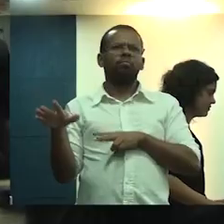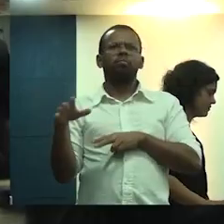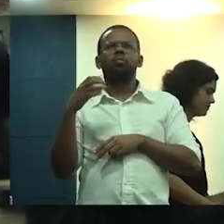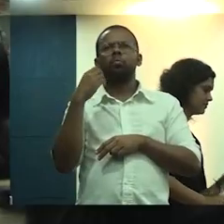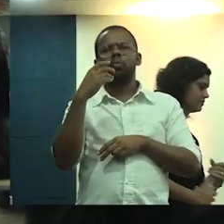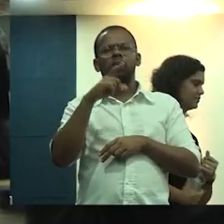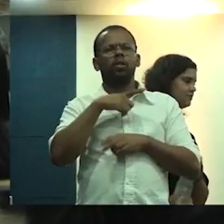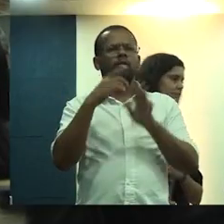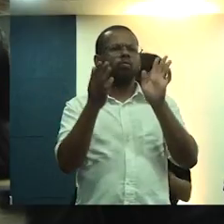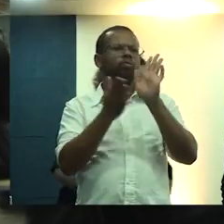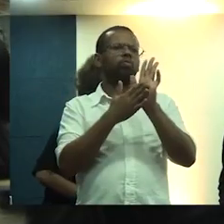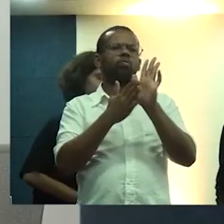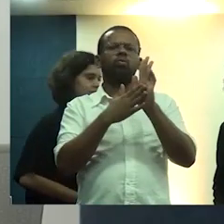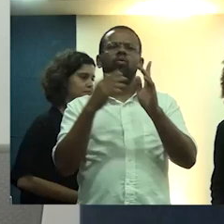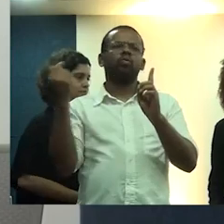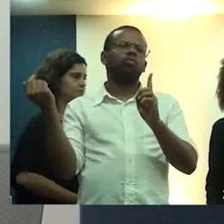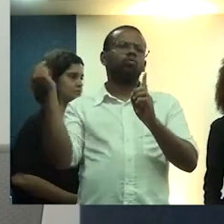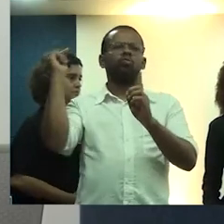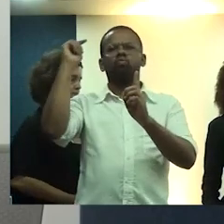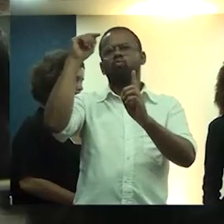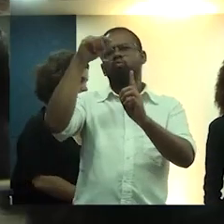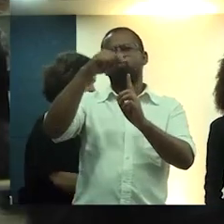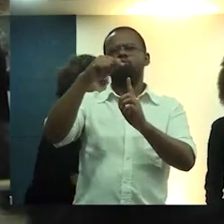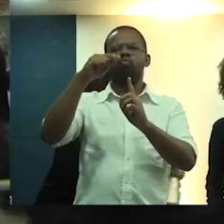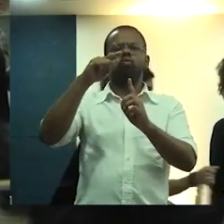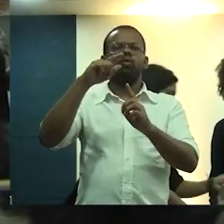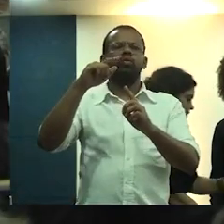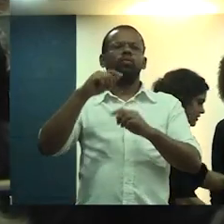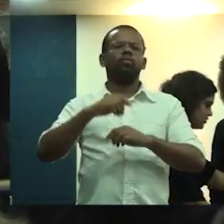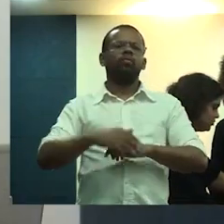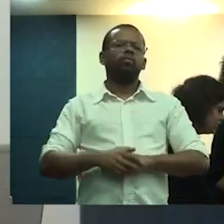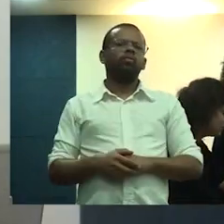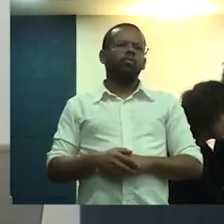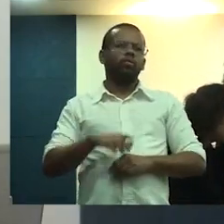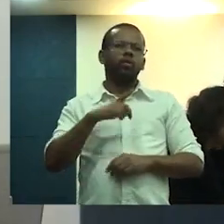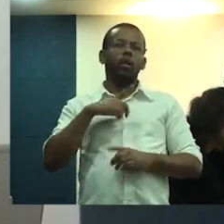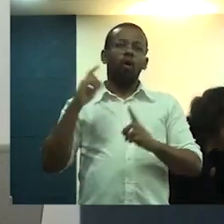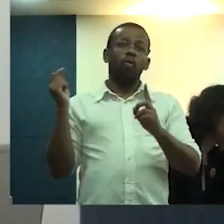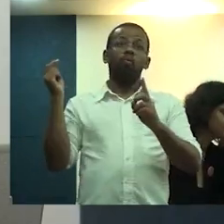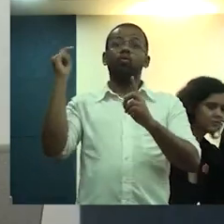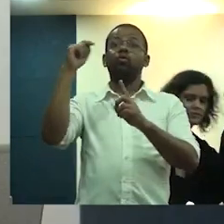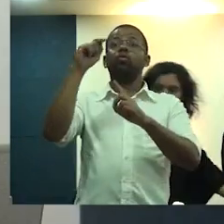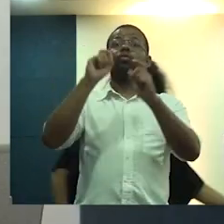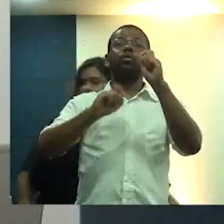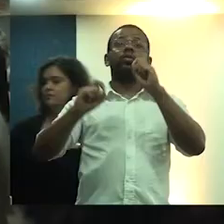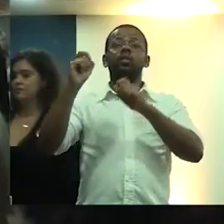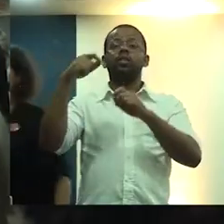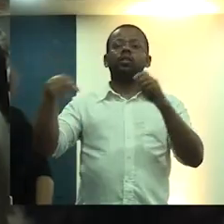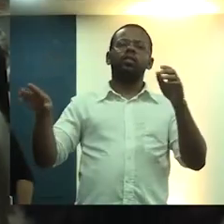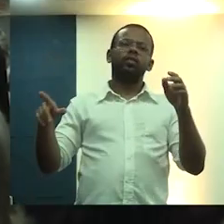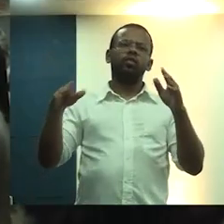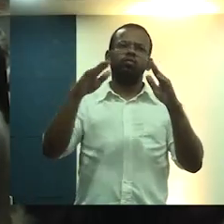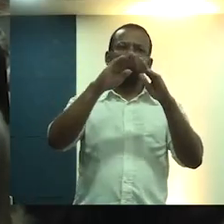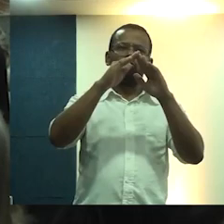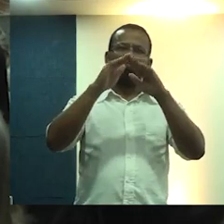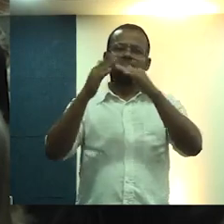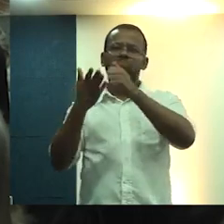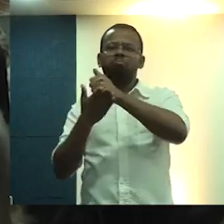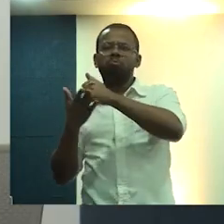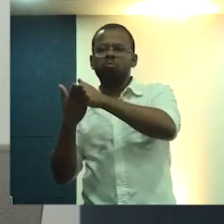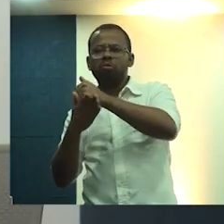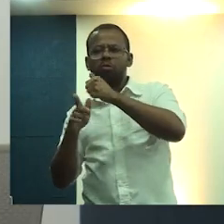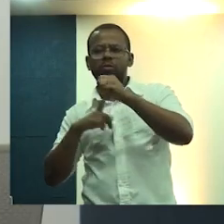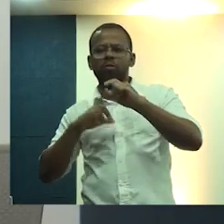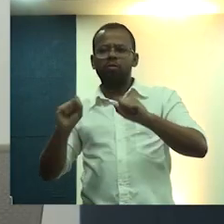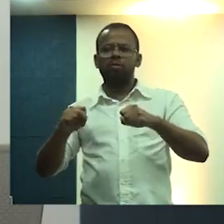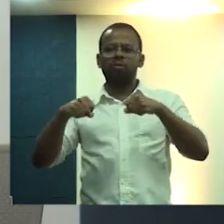que isso tem um propósito. Acho que a Lei de Atiz tem esse objetivo mesmo, de chegar nas bases, de